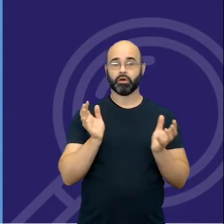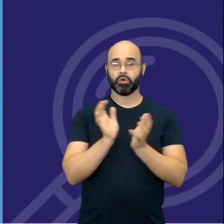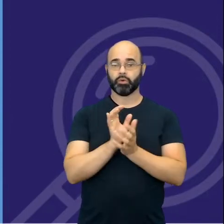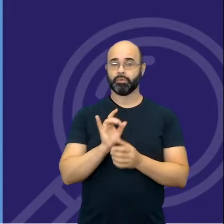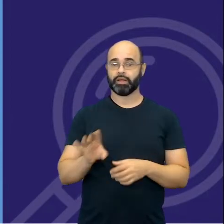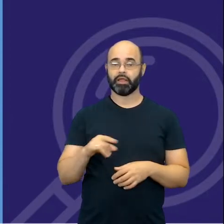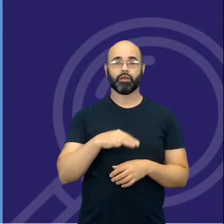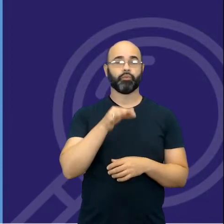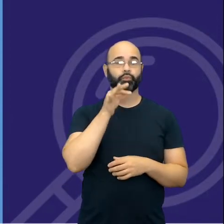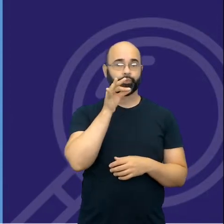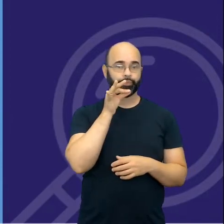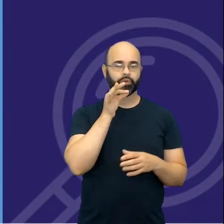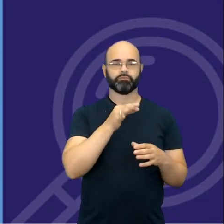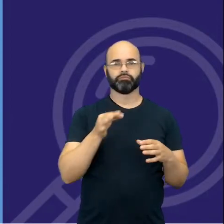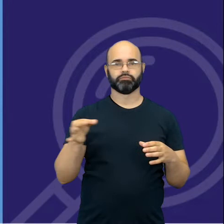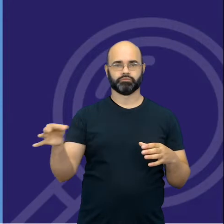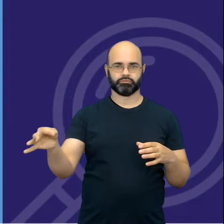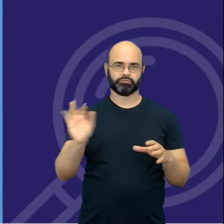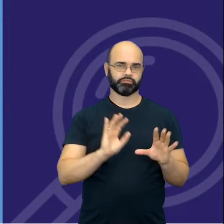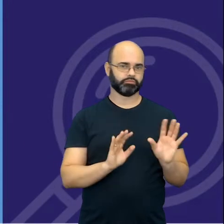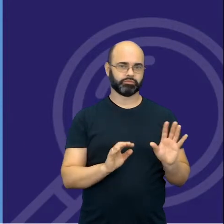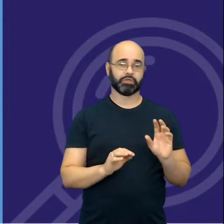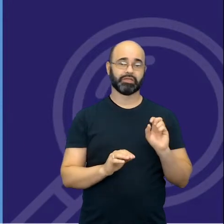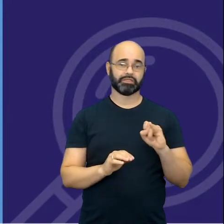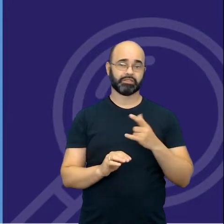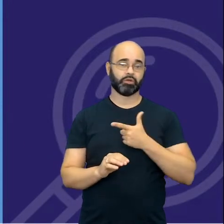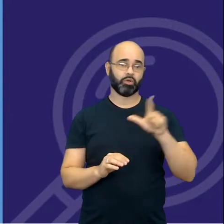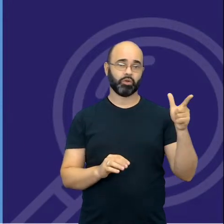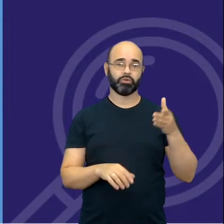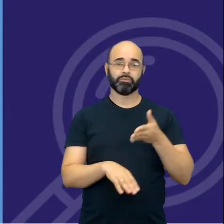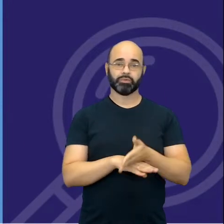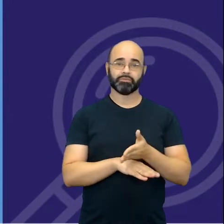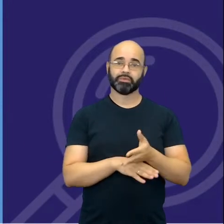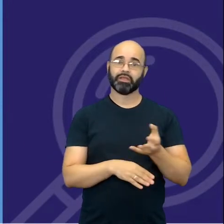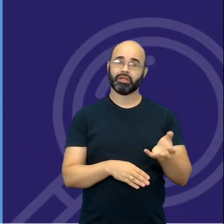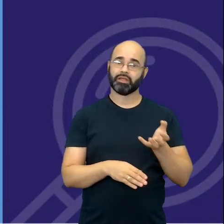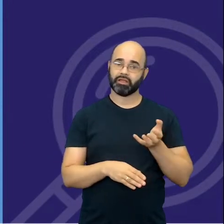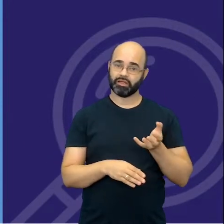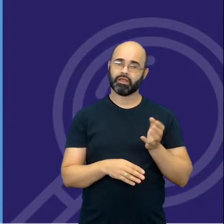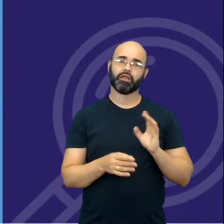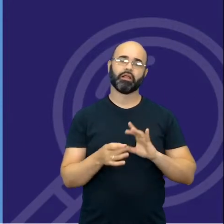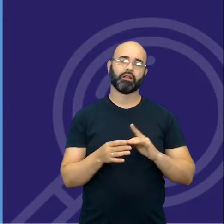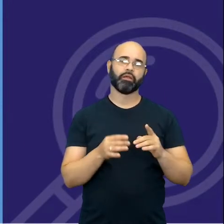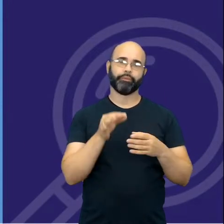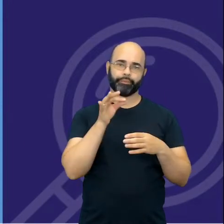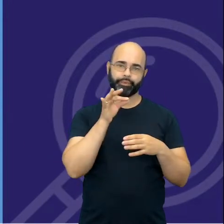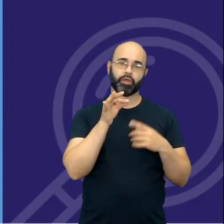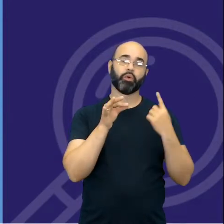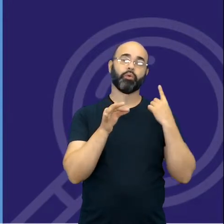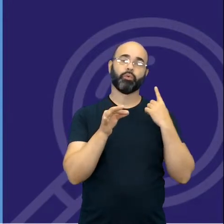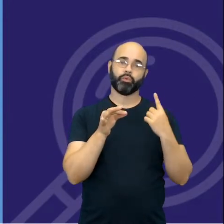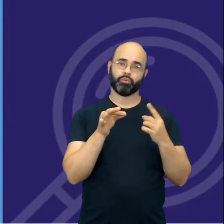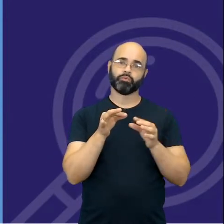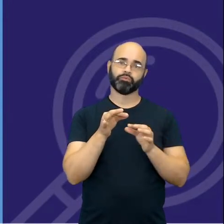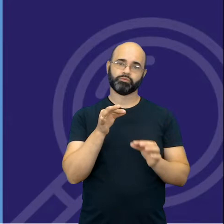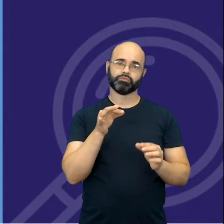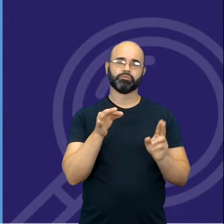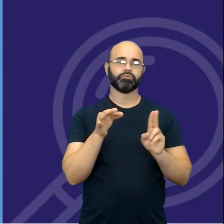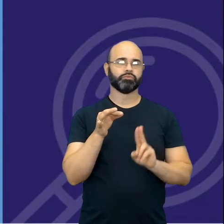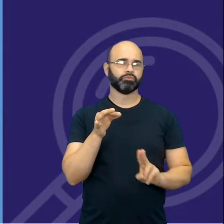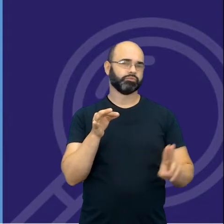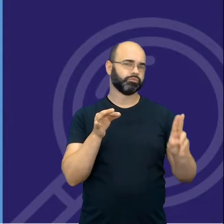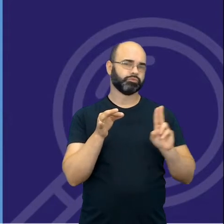e falo, se um outro colega do grupo vai querer participar, vocês podem pegar esse canudo, e podem utilizar